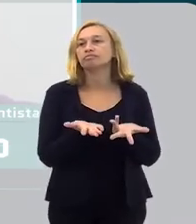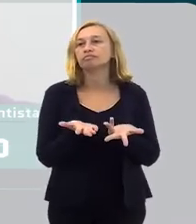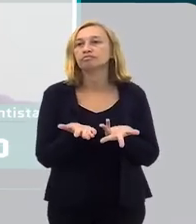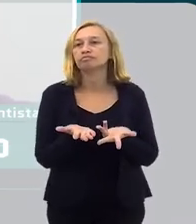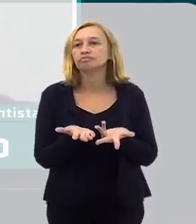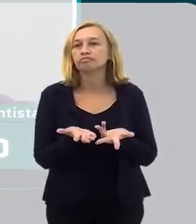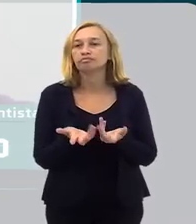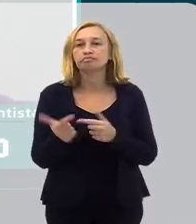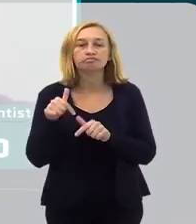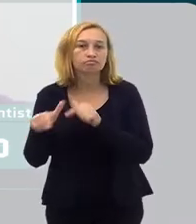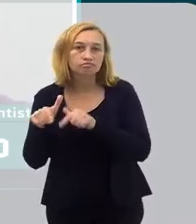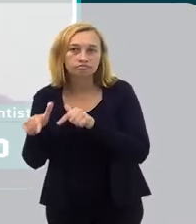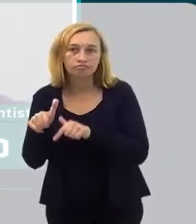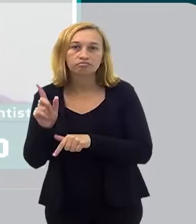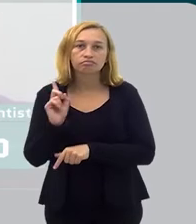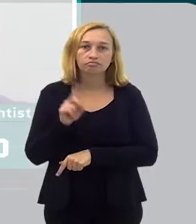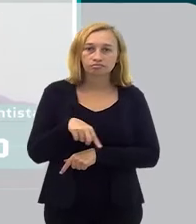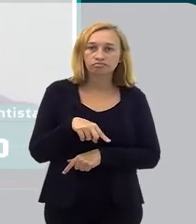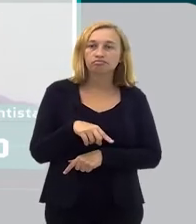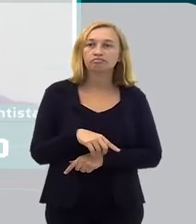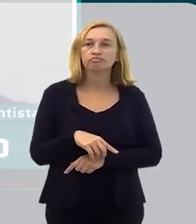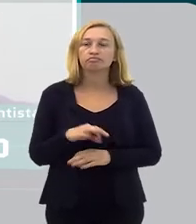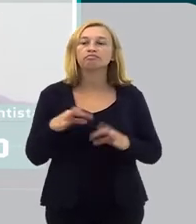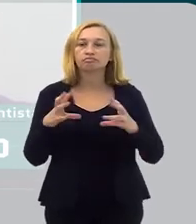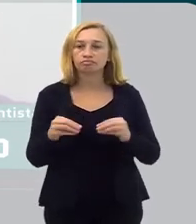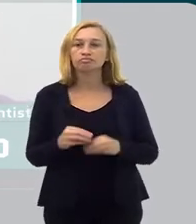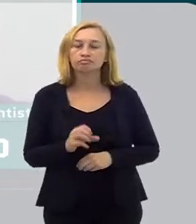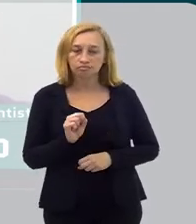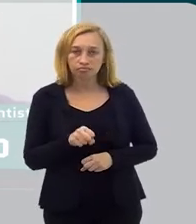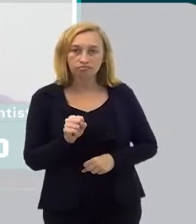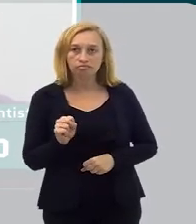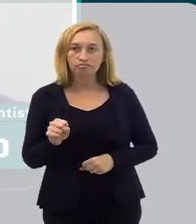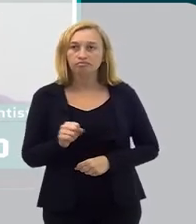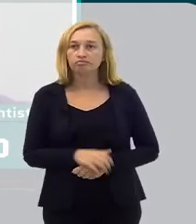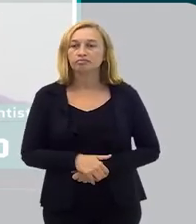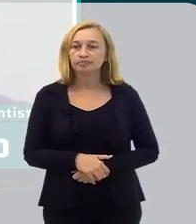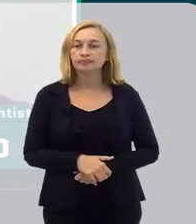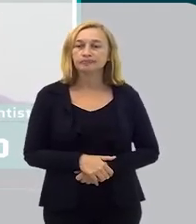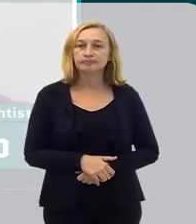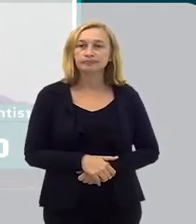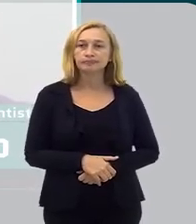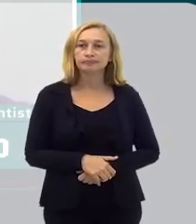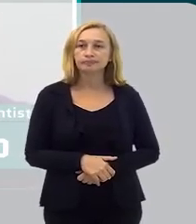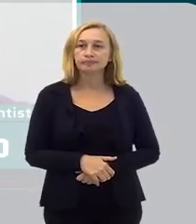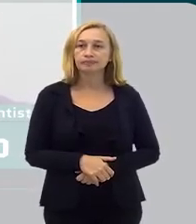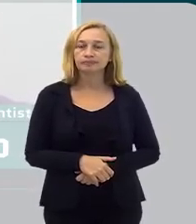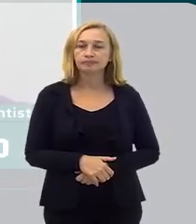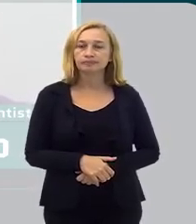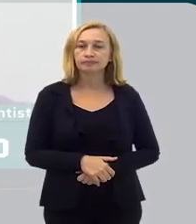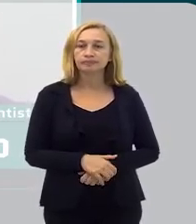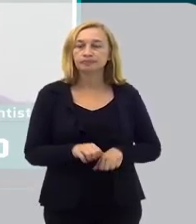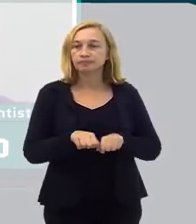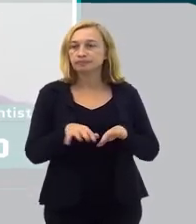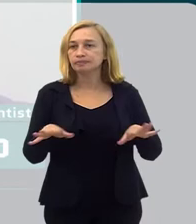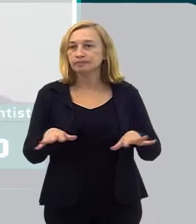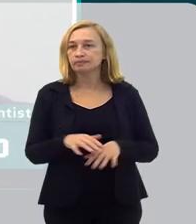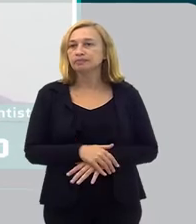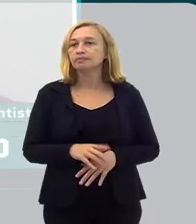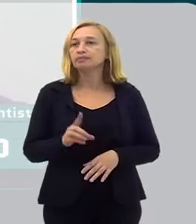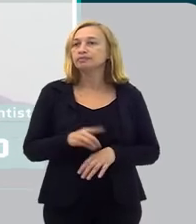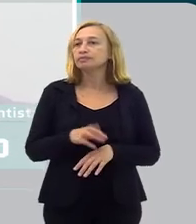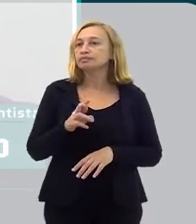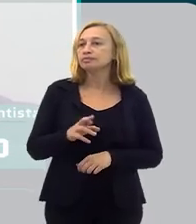hora de procurar um trabalho, né? Enfim, acho que é muito amplo isso.